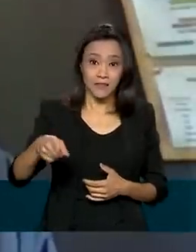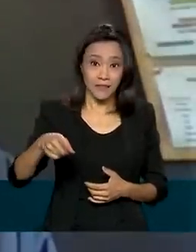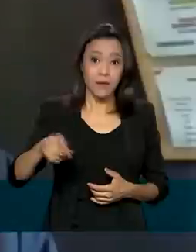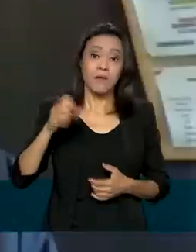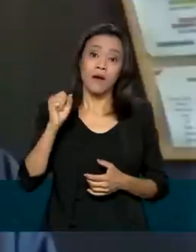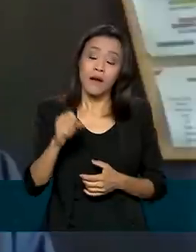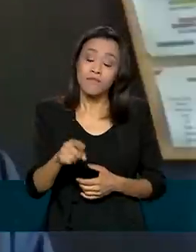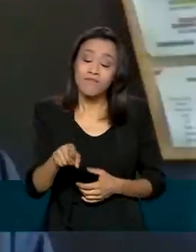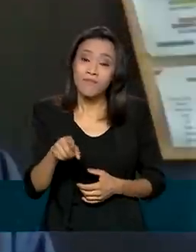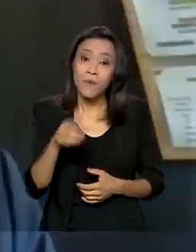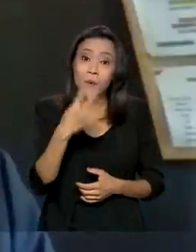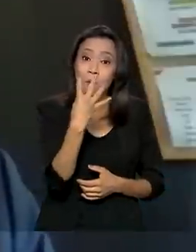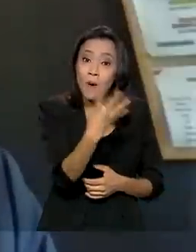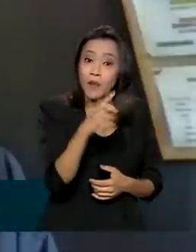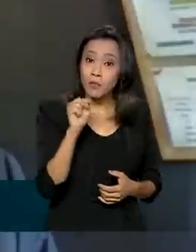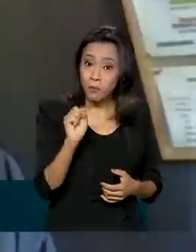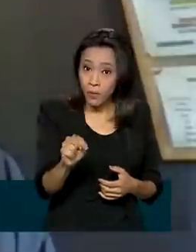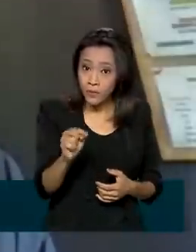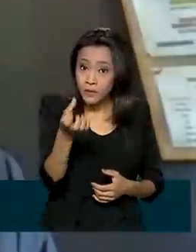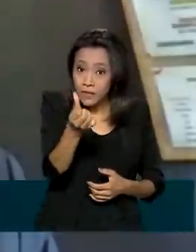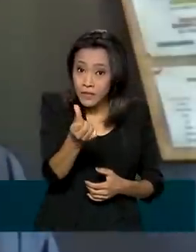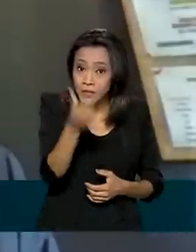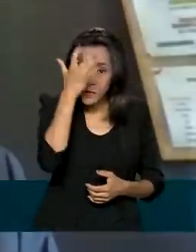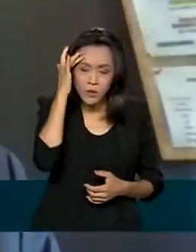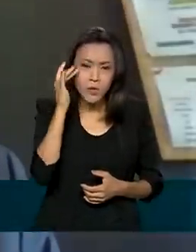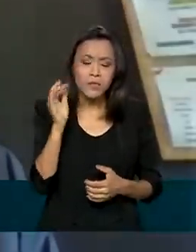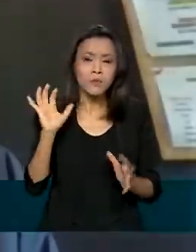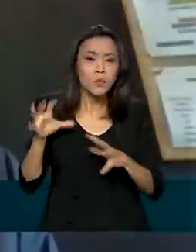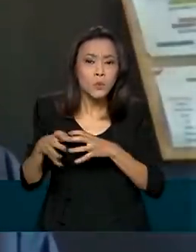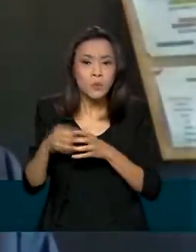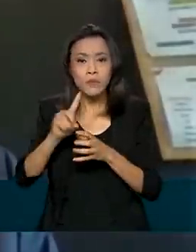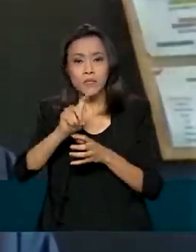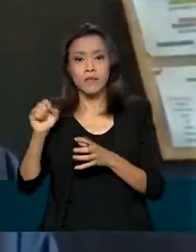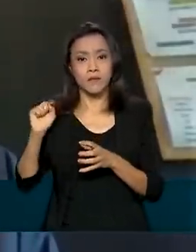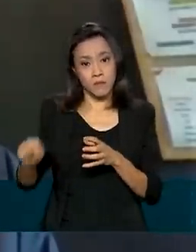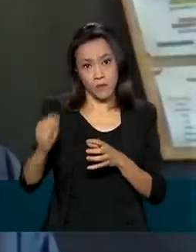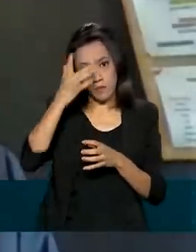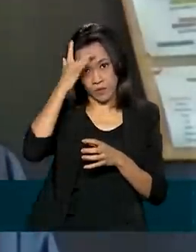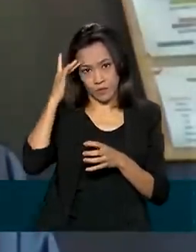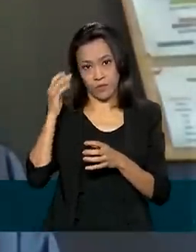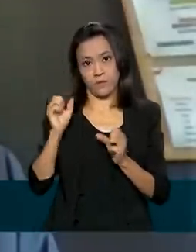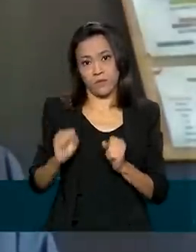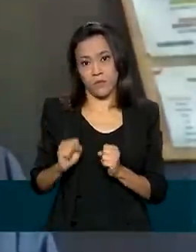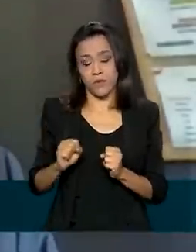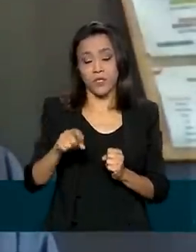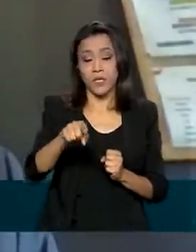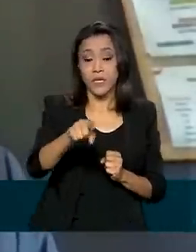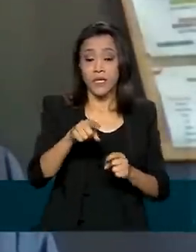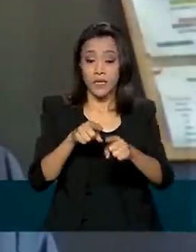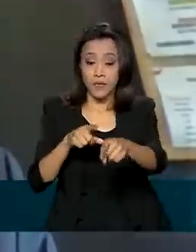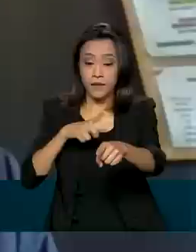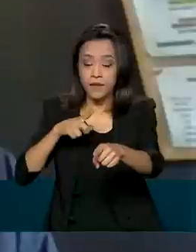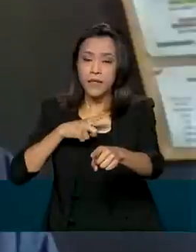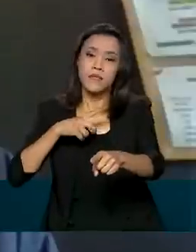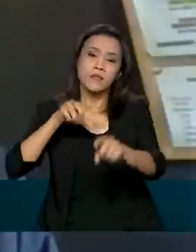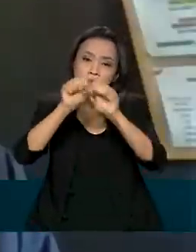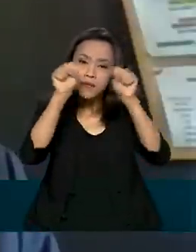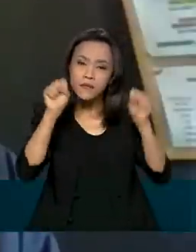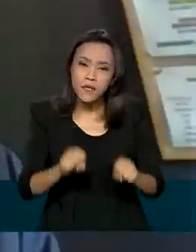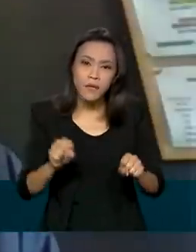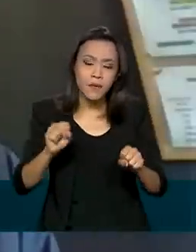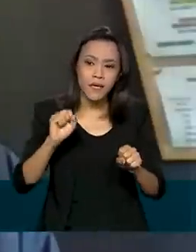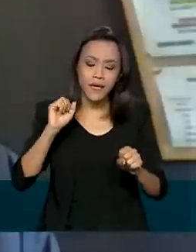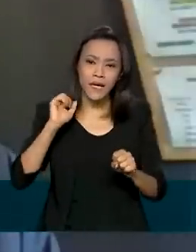,6 pessoas cada 100 mil habitantes. Mas lá onde você tem uma cobertura de sistemas de alerta precoce,